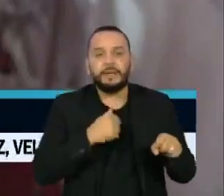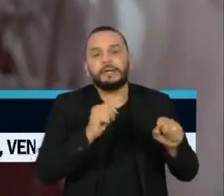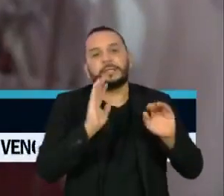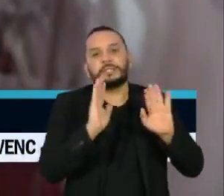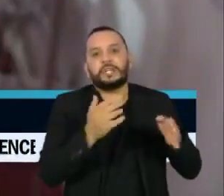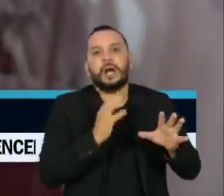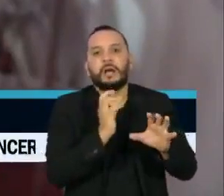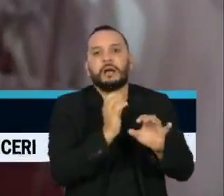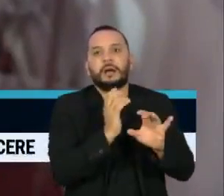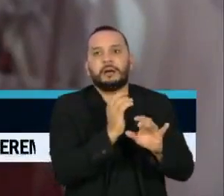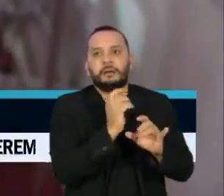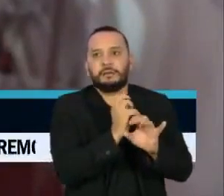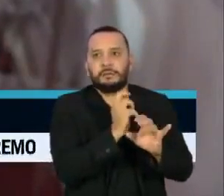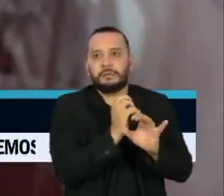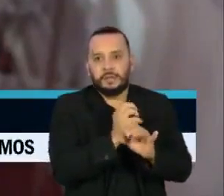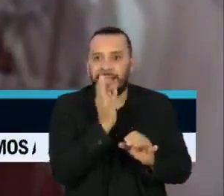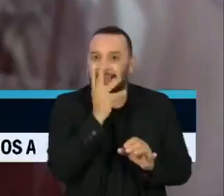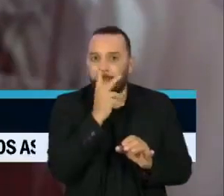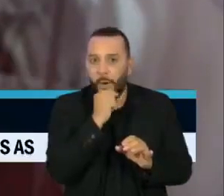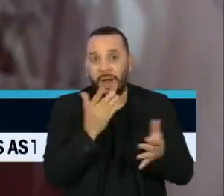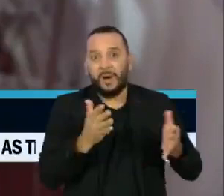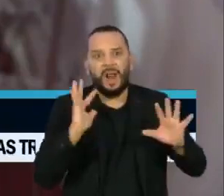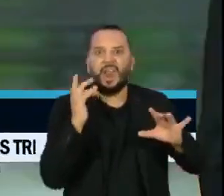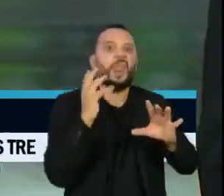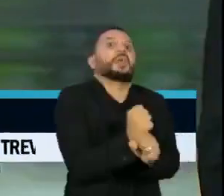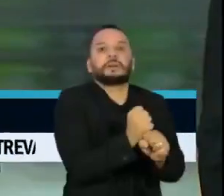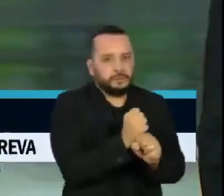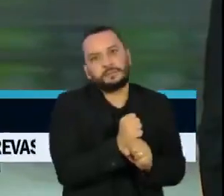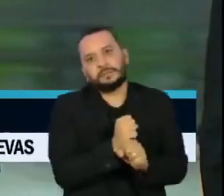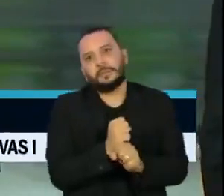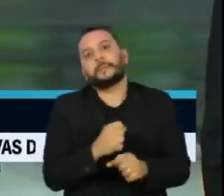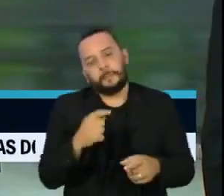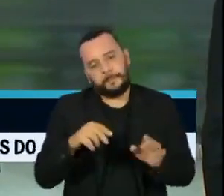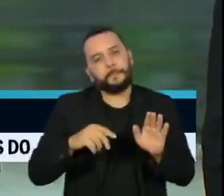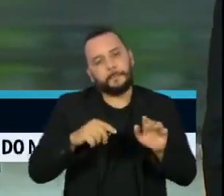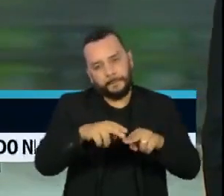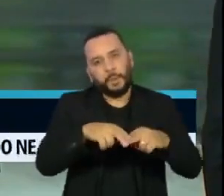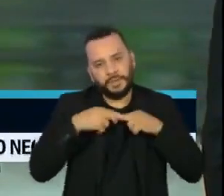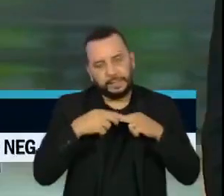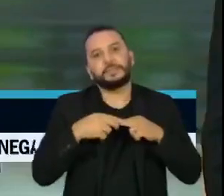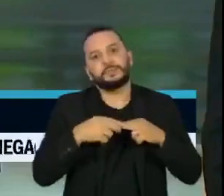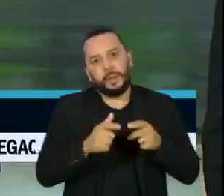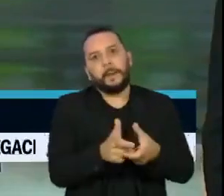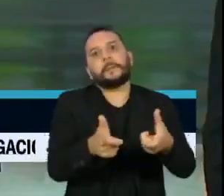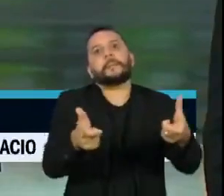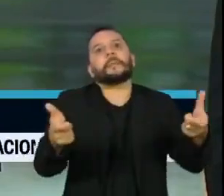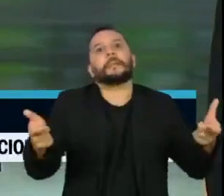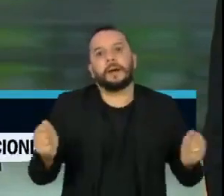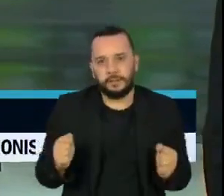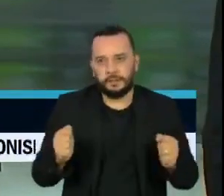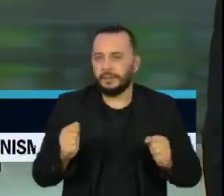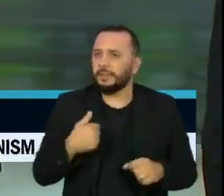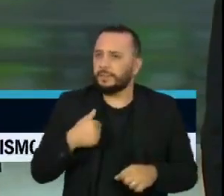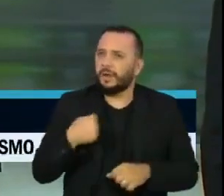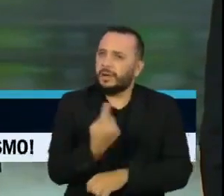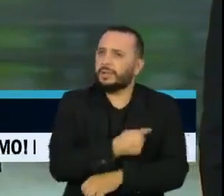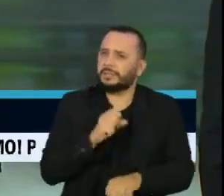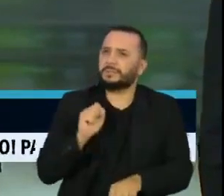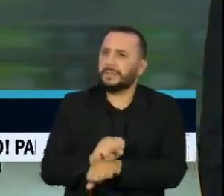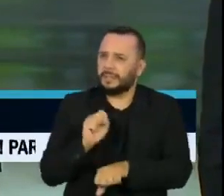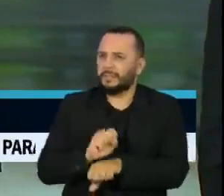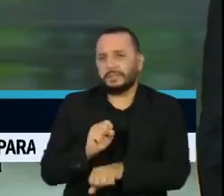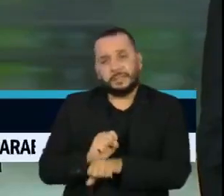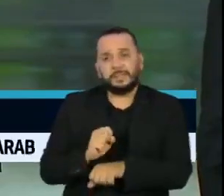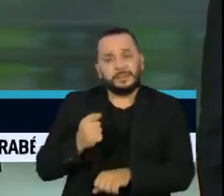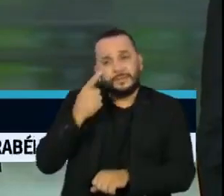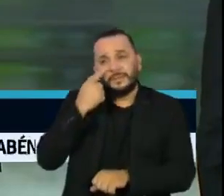alteração no sistema de registros do Ministério da Saúde. Nós precisamos aguardar a sequência de números, mas muito